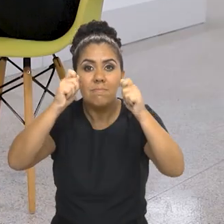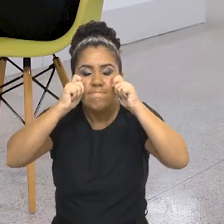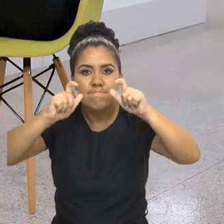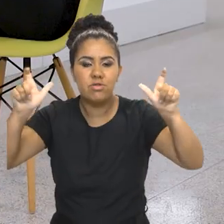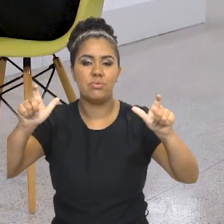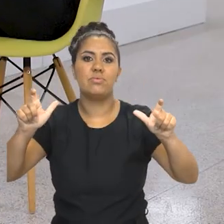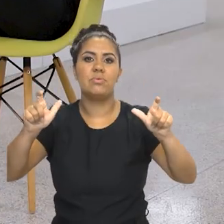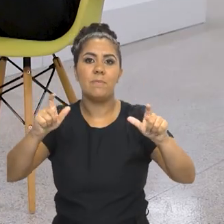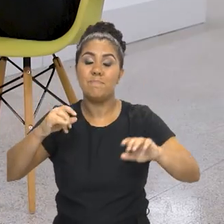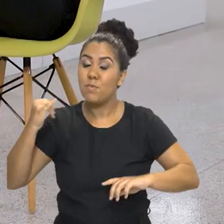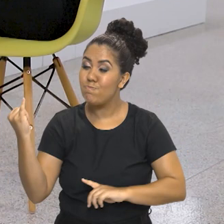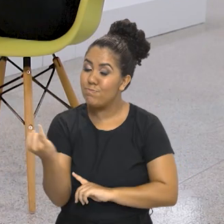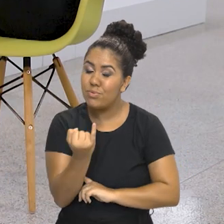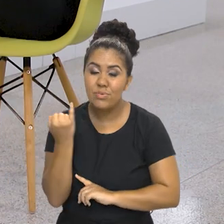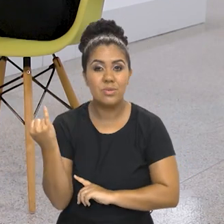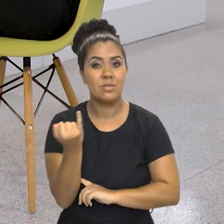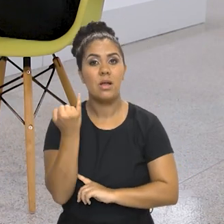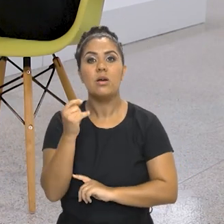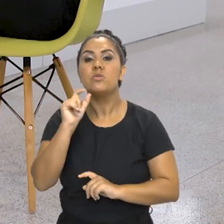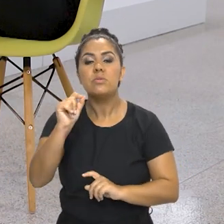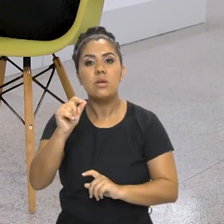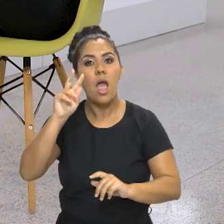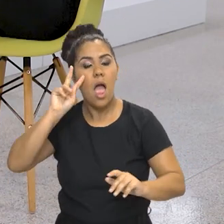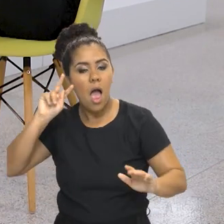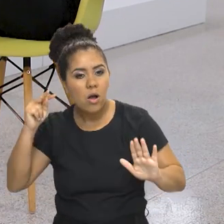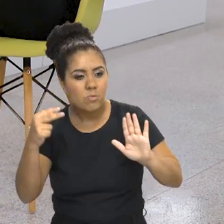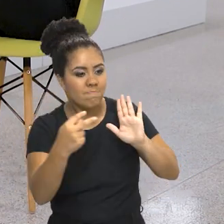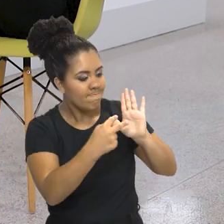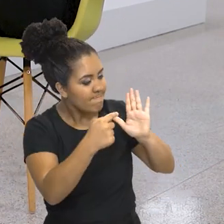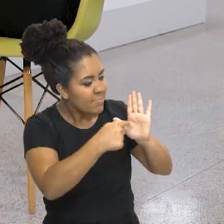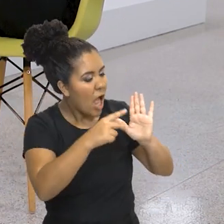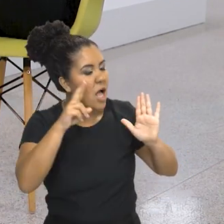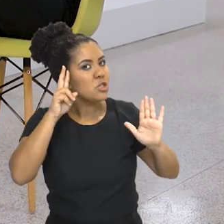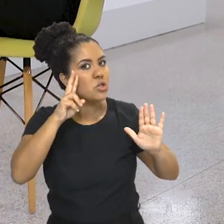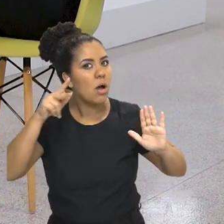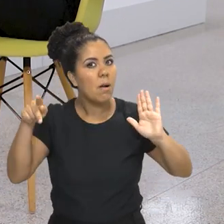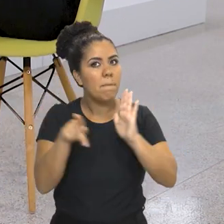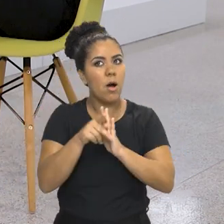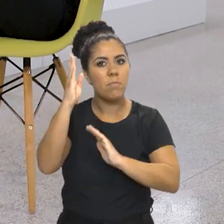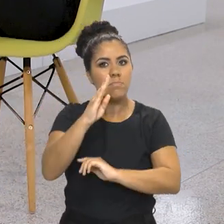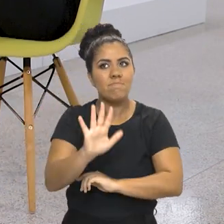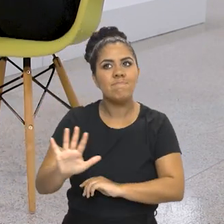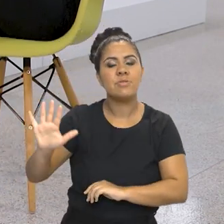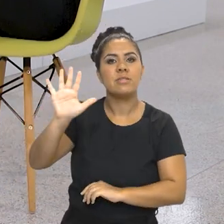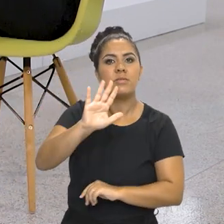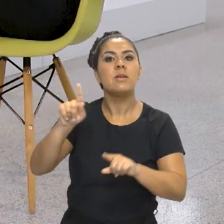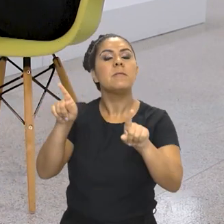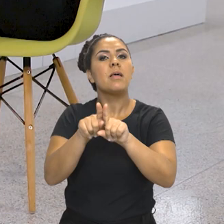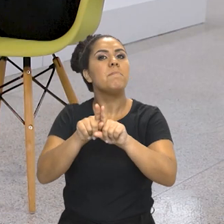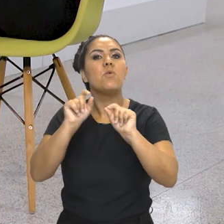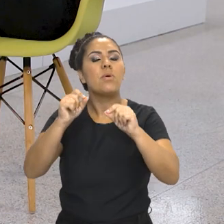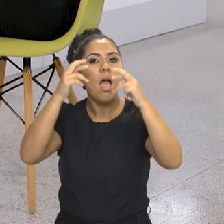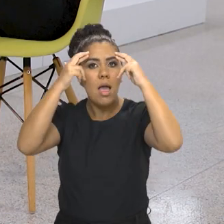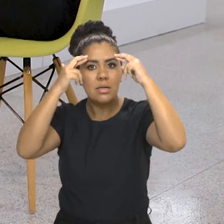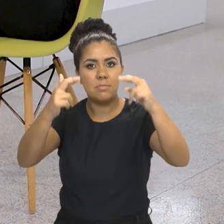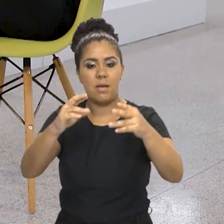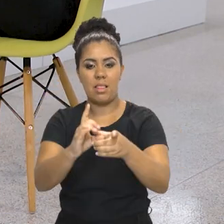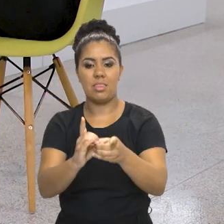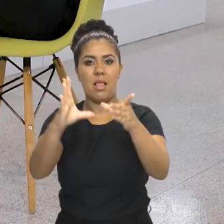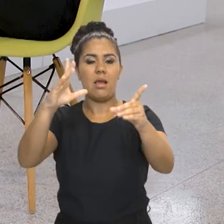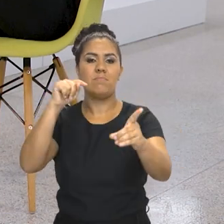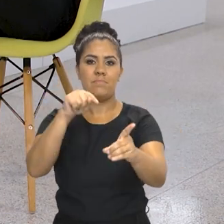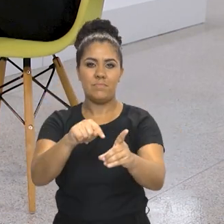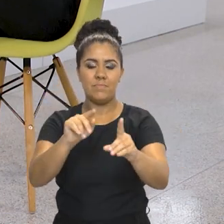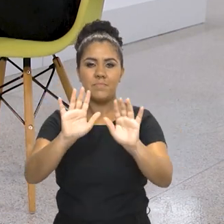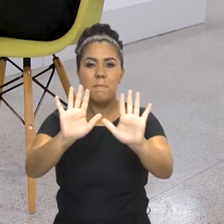que se tem de a gente ter, primeiro, o reconhecimento da nossa história, o respeito à nossa democracia. Eu não sei se você teve essa